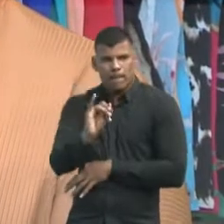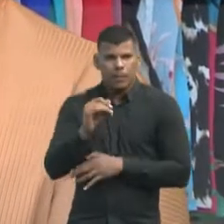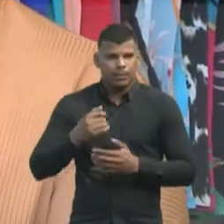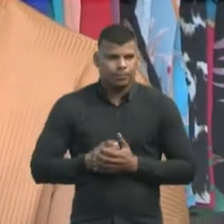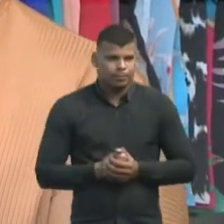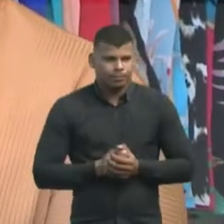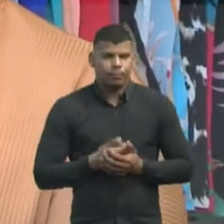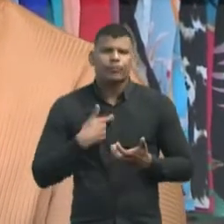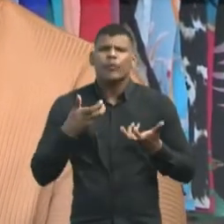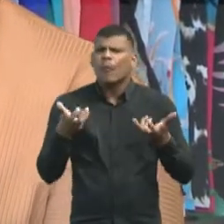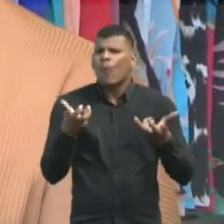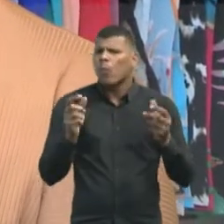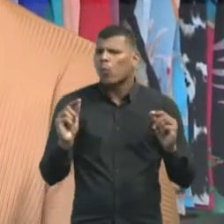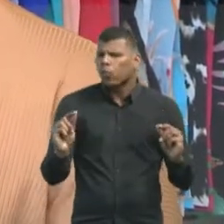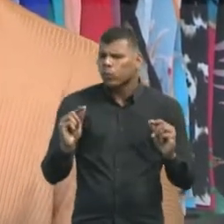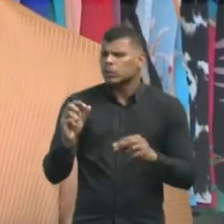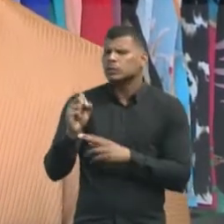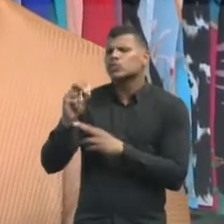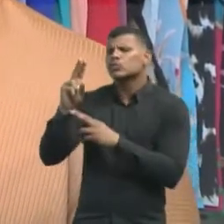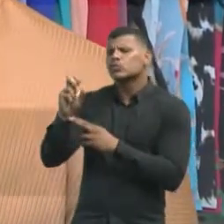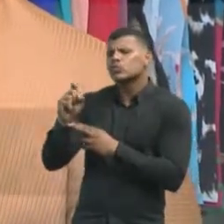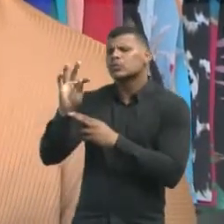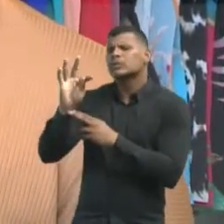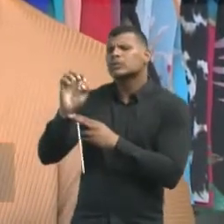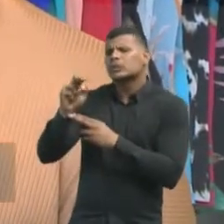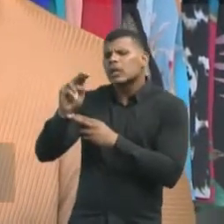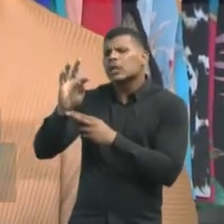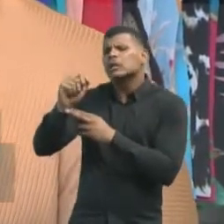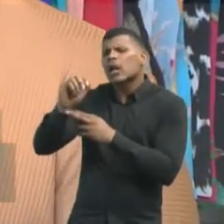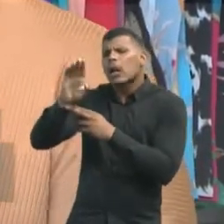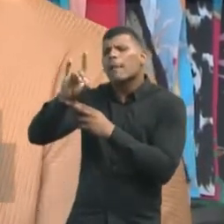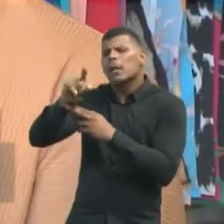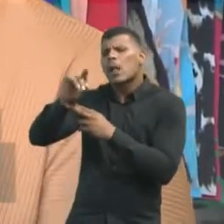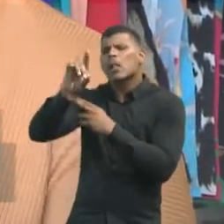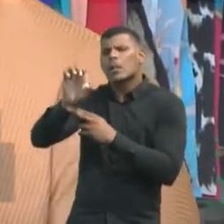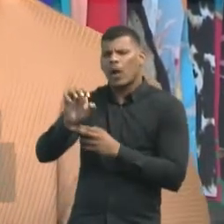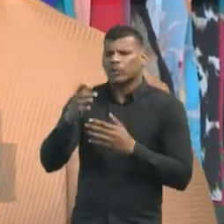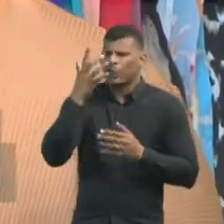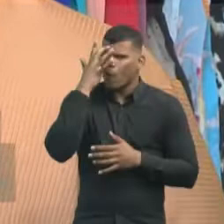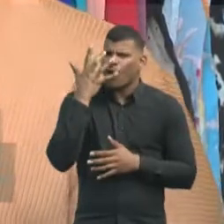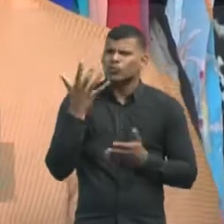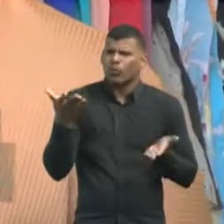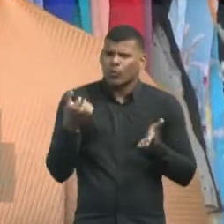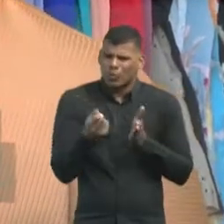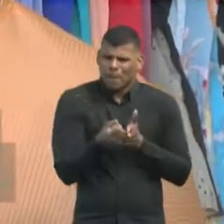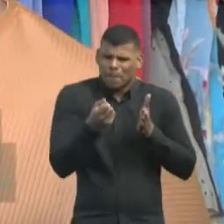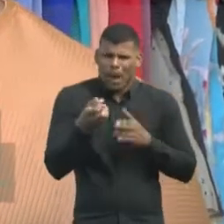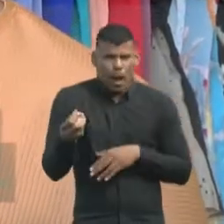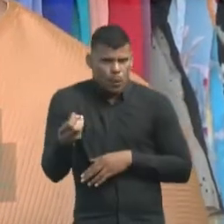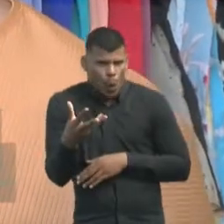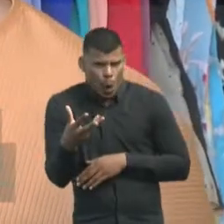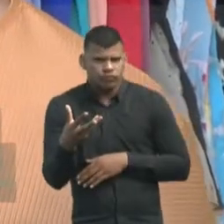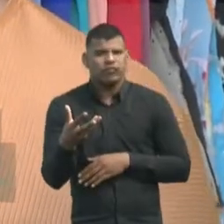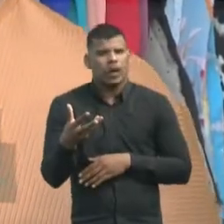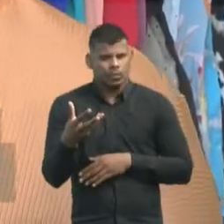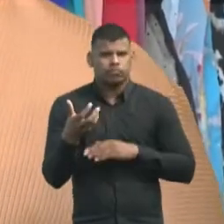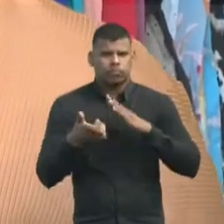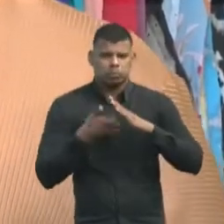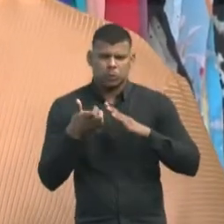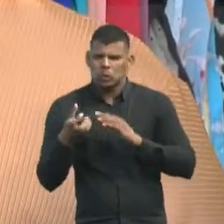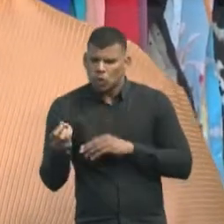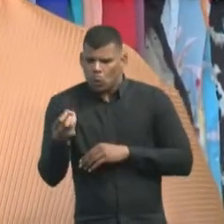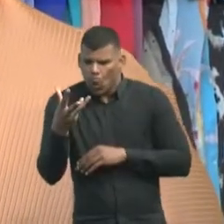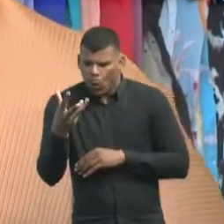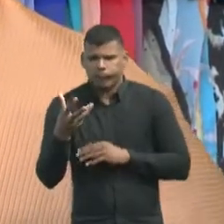quis atrelar a sustentabilidade porque é um compromisso que eu acho que toda marca nova, tantas antigas que já estão no mercado,